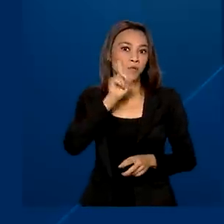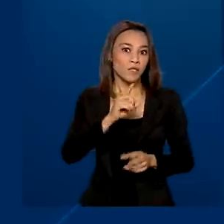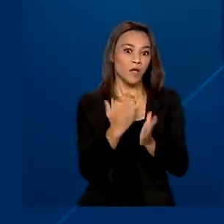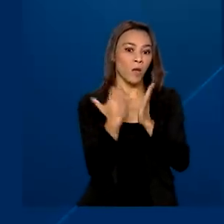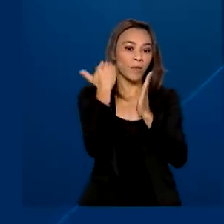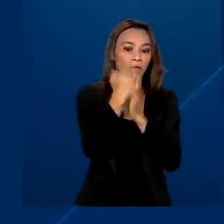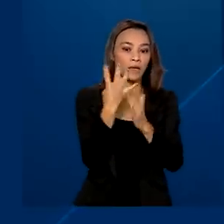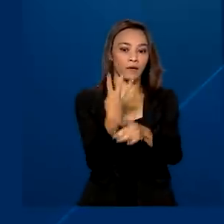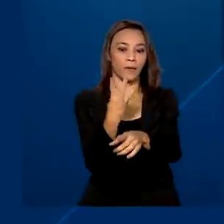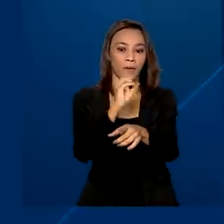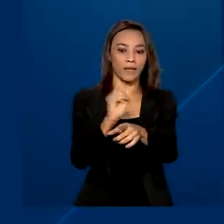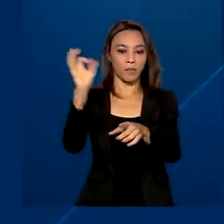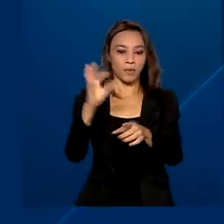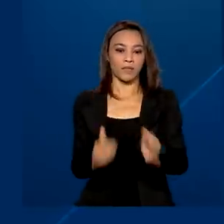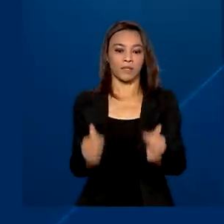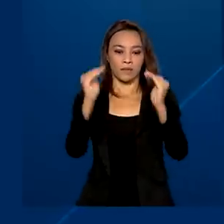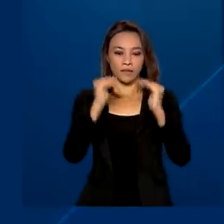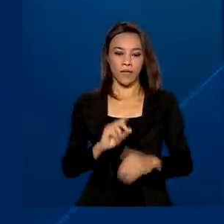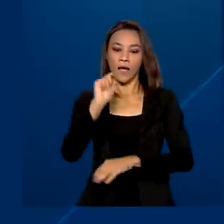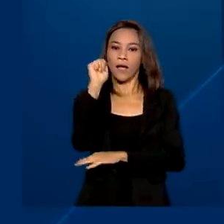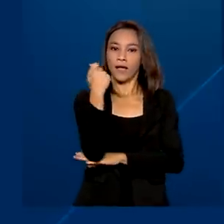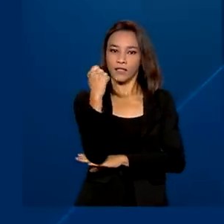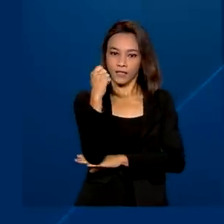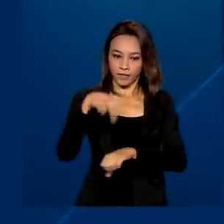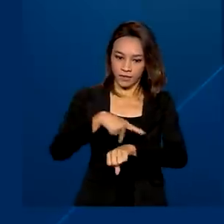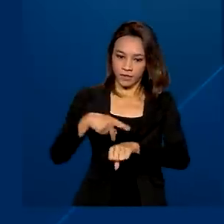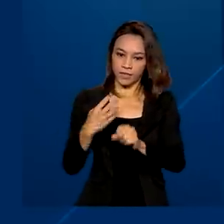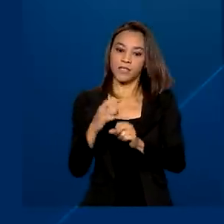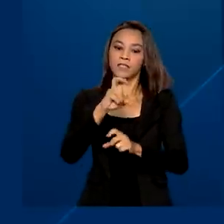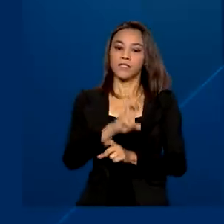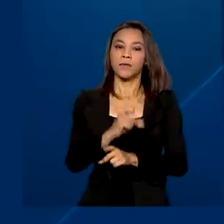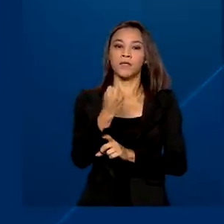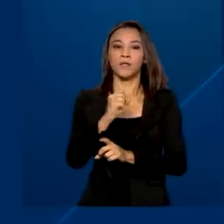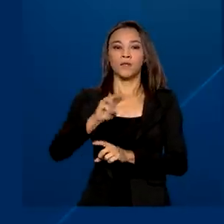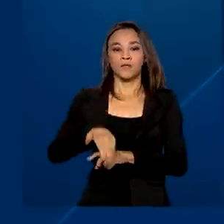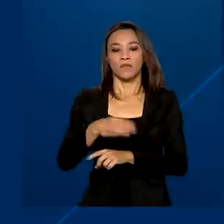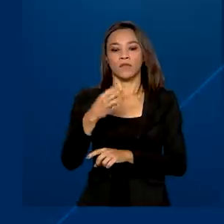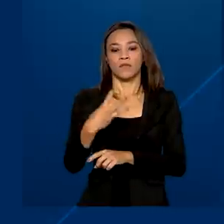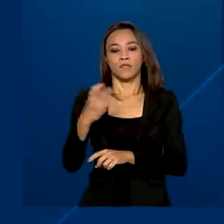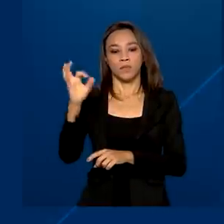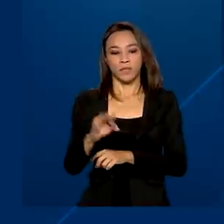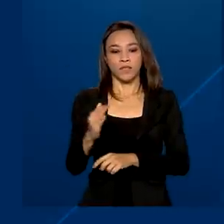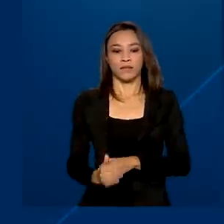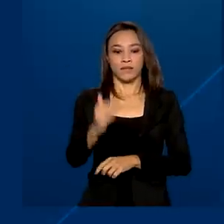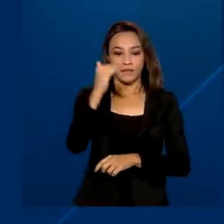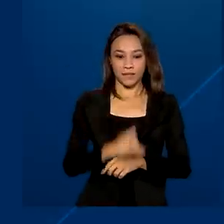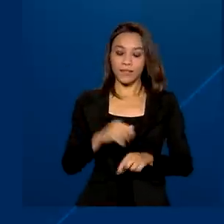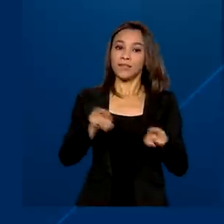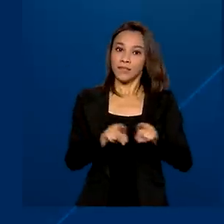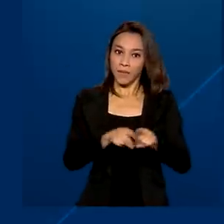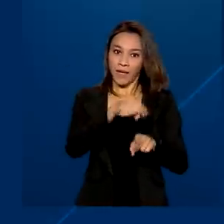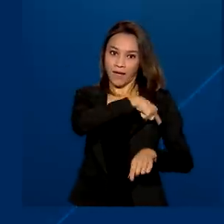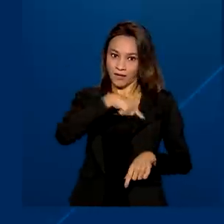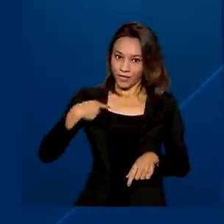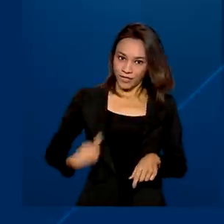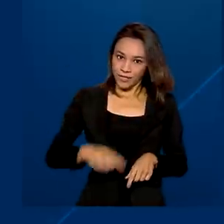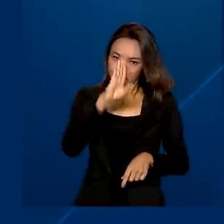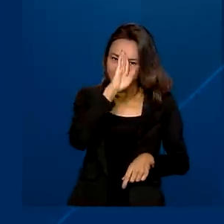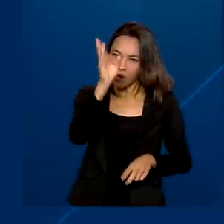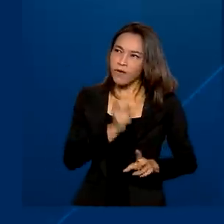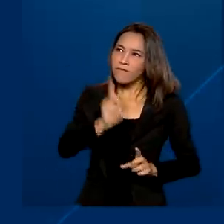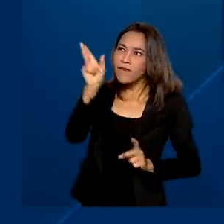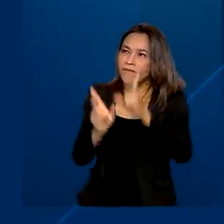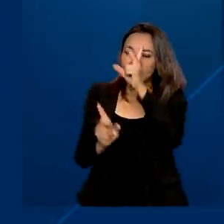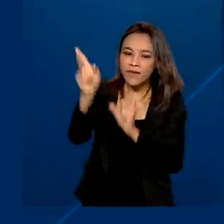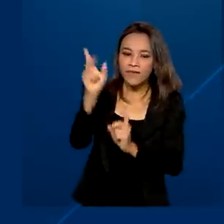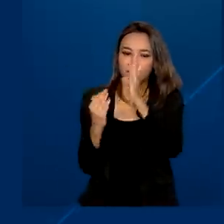Para a Argentina, 53,8%. E para a China, principal parceiro comercial do Brasil no mundo, o